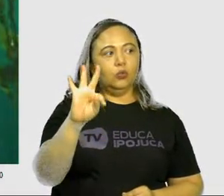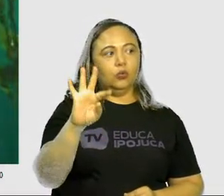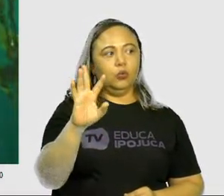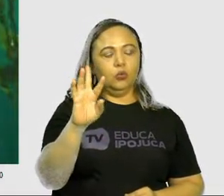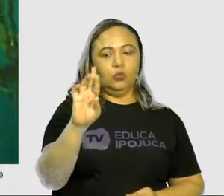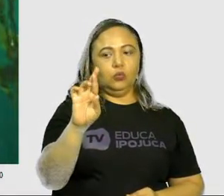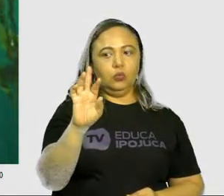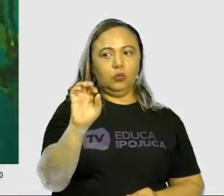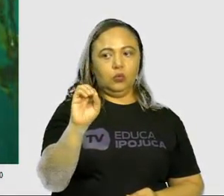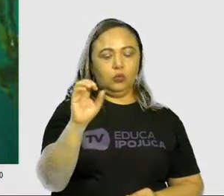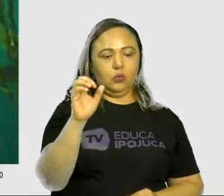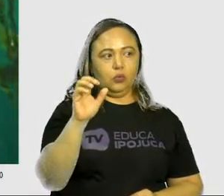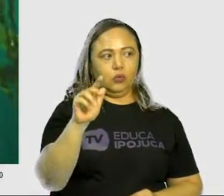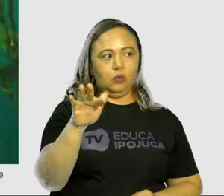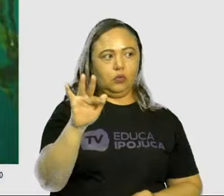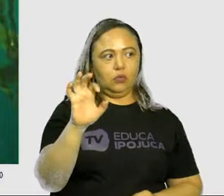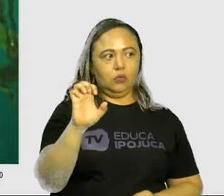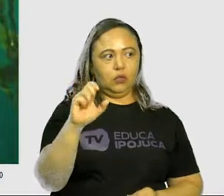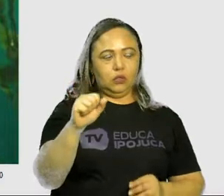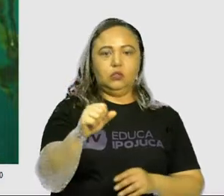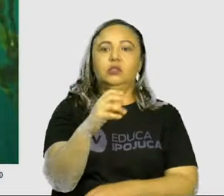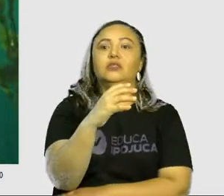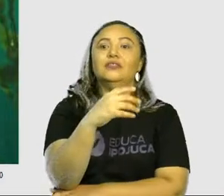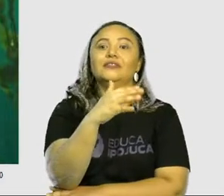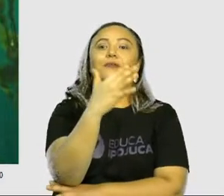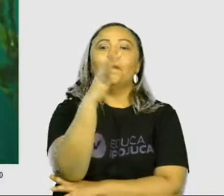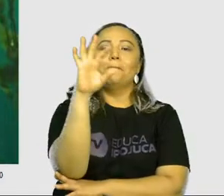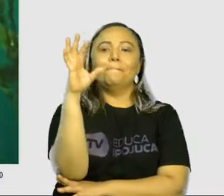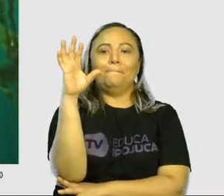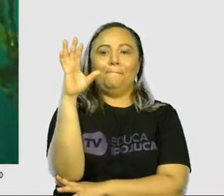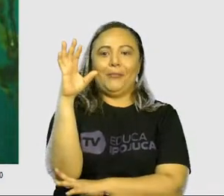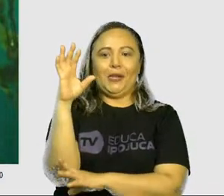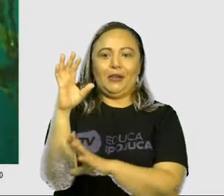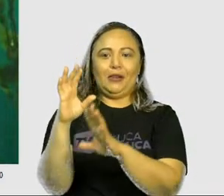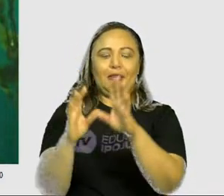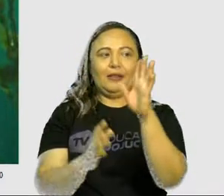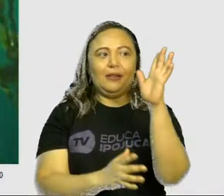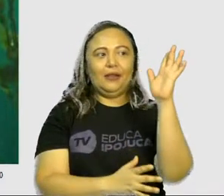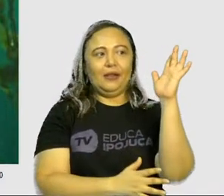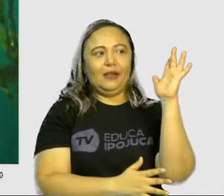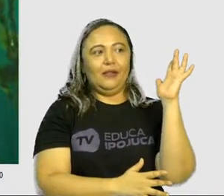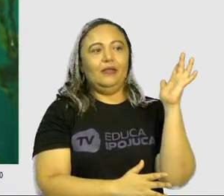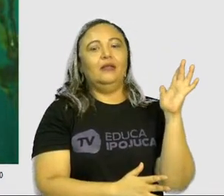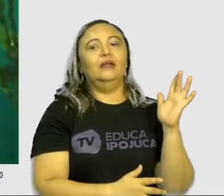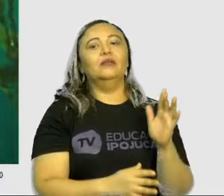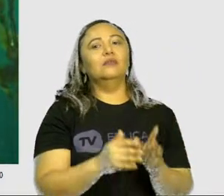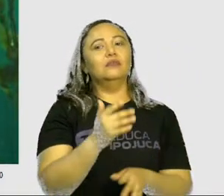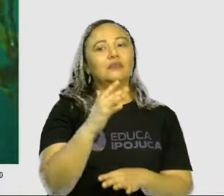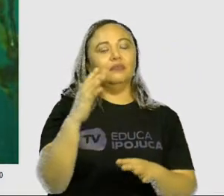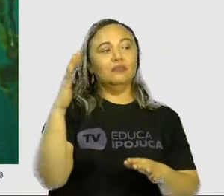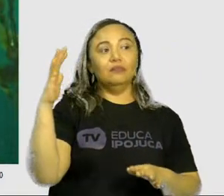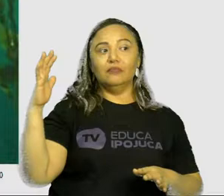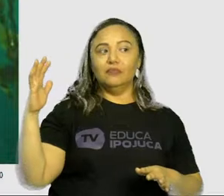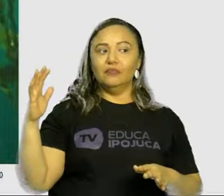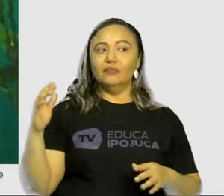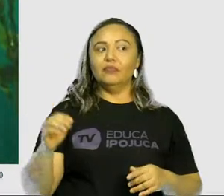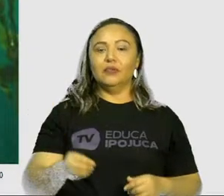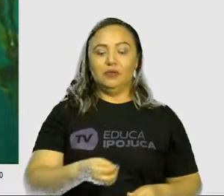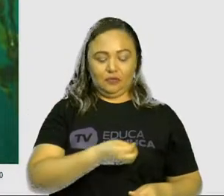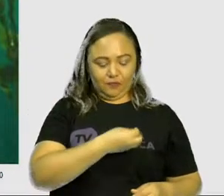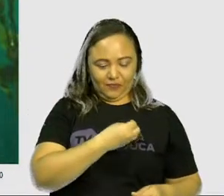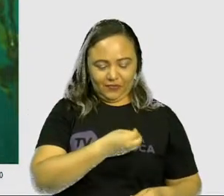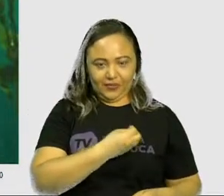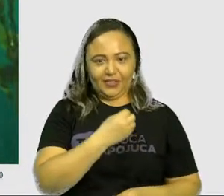imagem, nós temos plantas. Então, seres autotrófos são seres